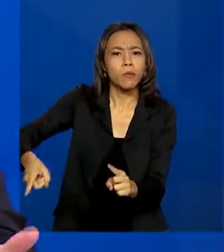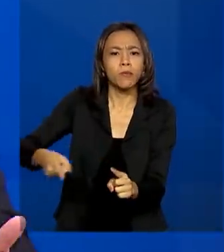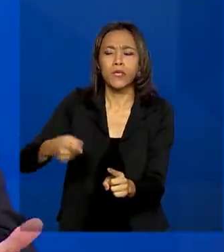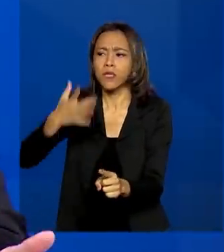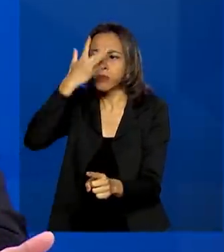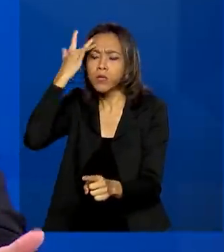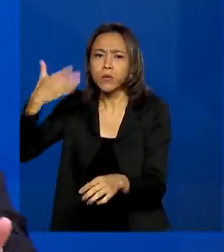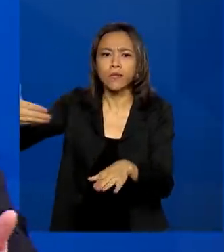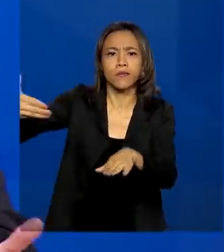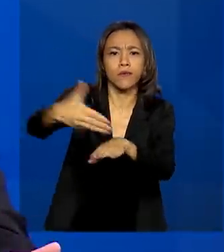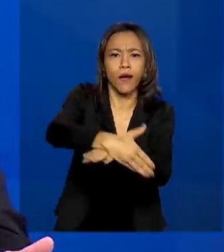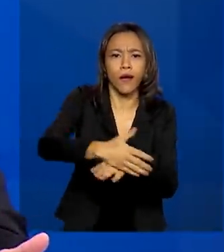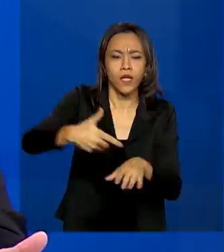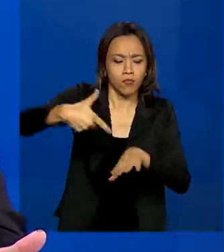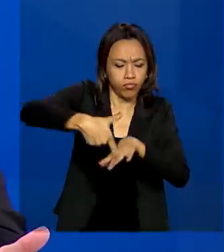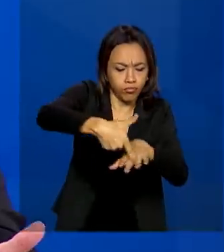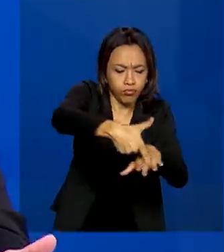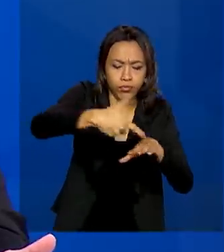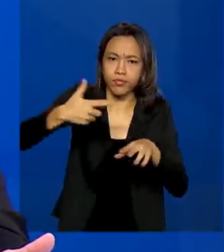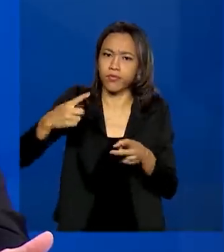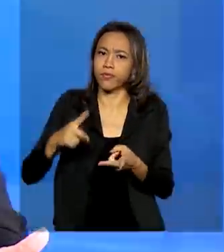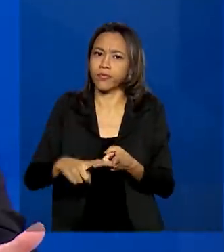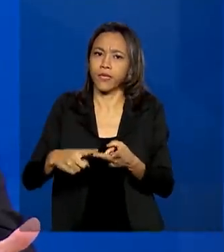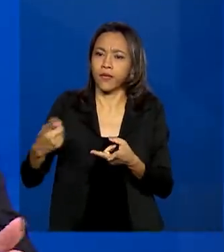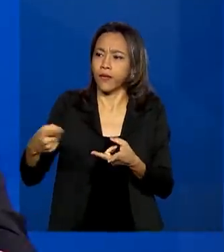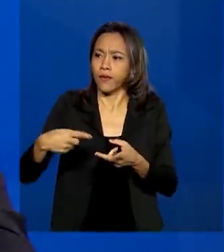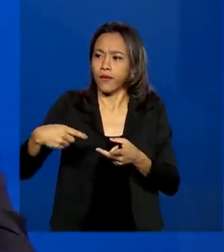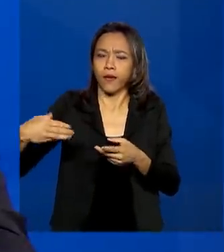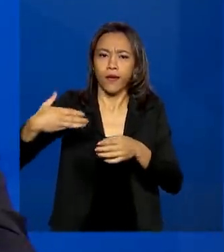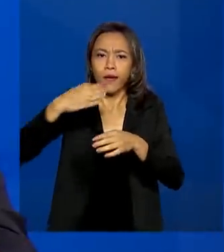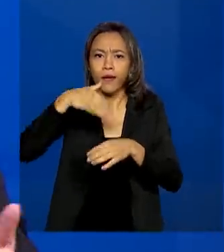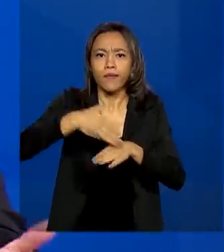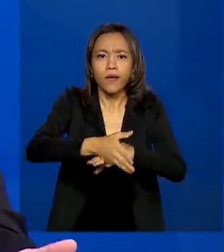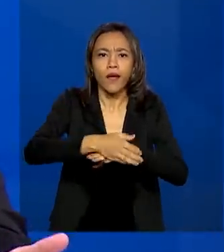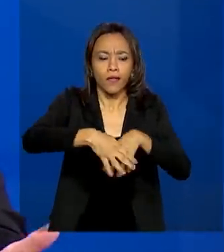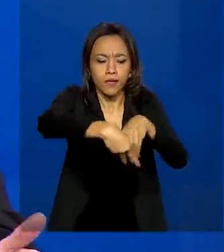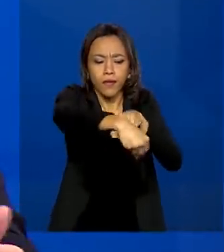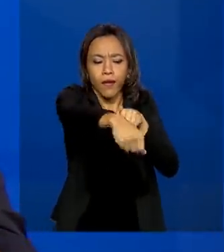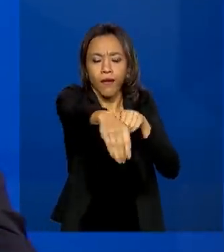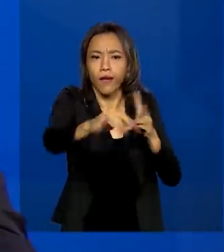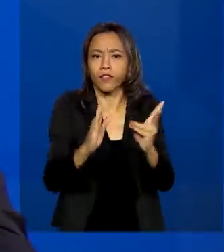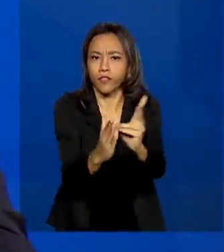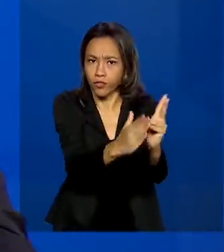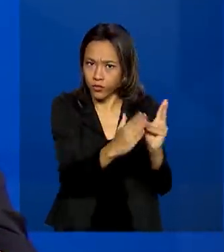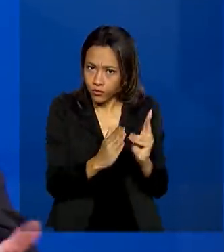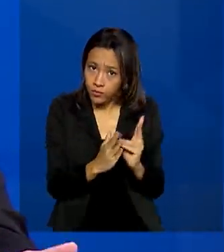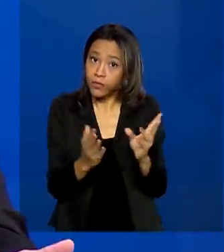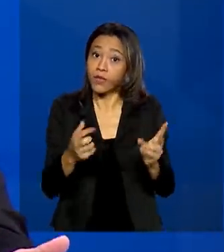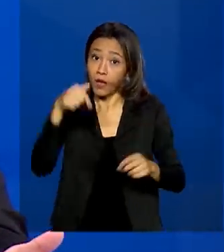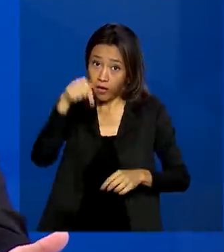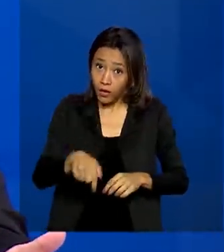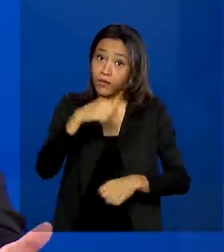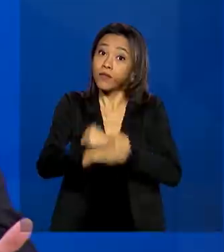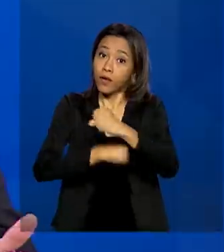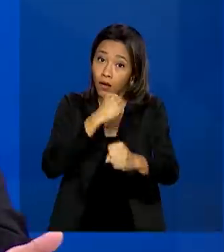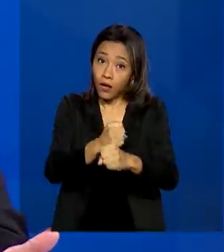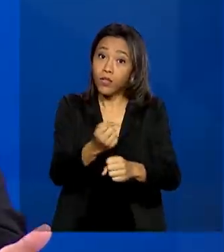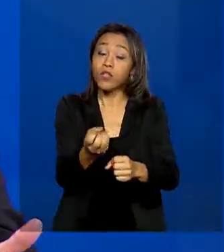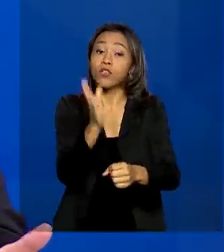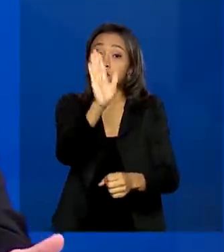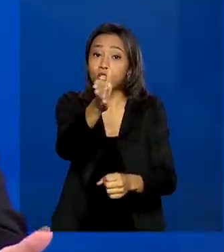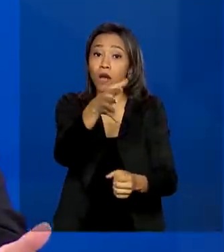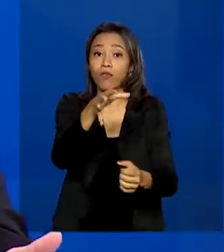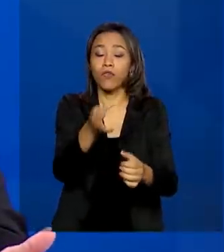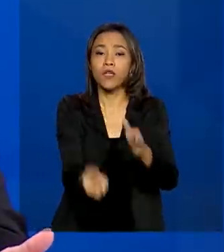exploração ilegal, permanência ilegal nas terras indígenas. Foi inaugurado ainda esse ano uma base de